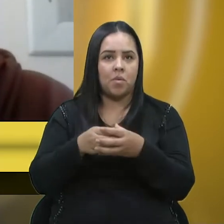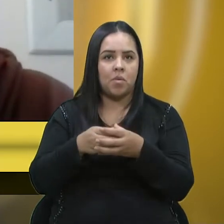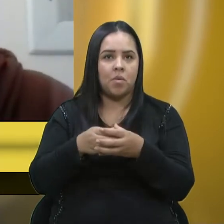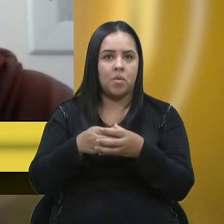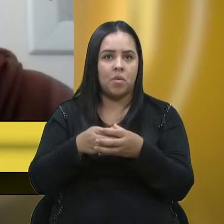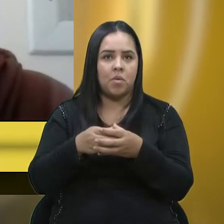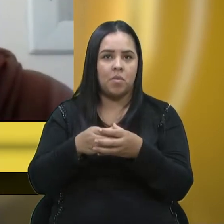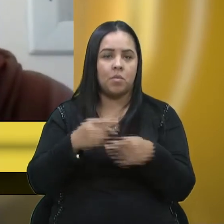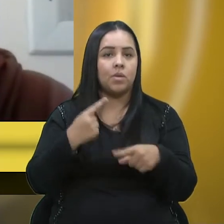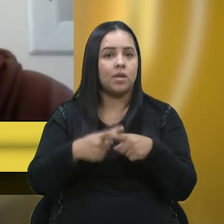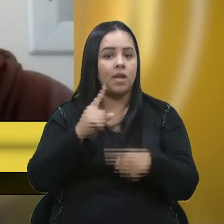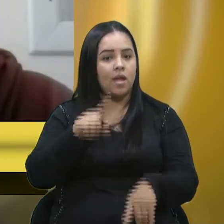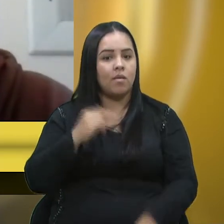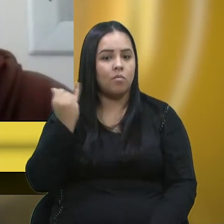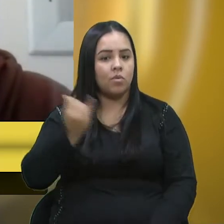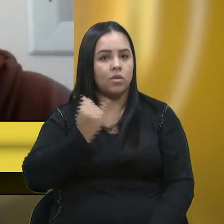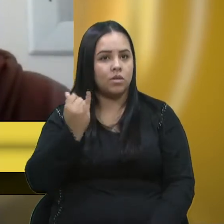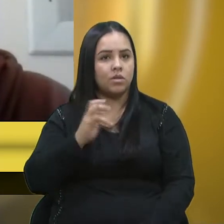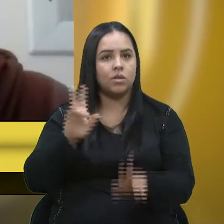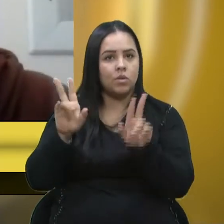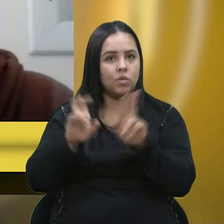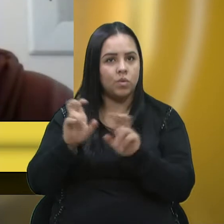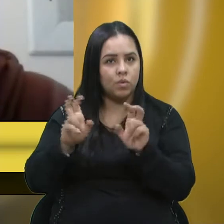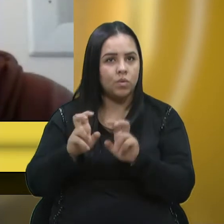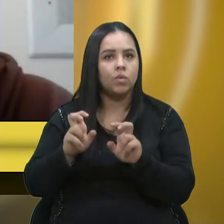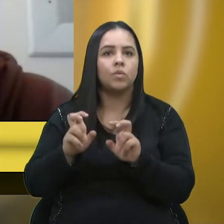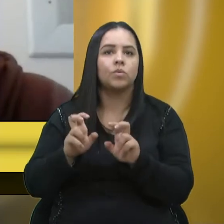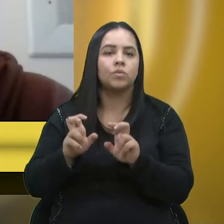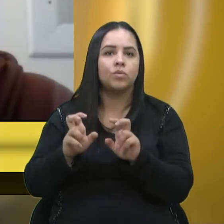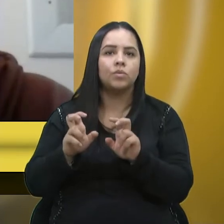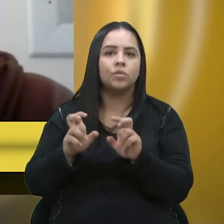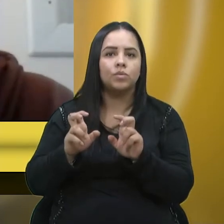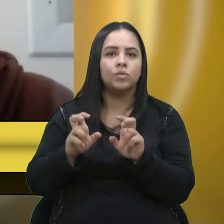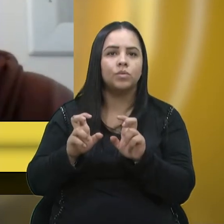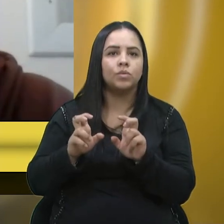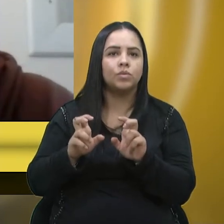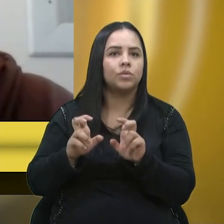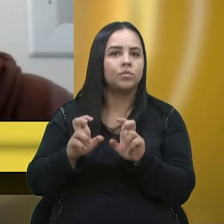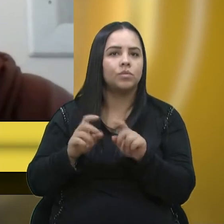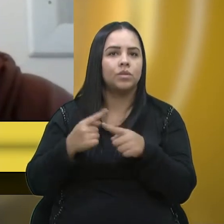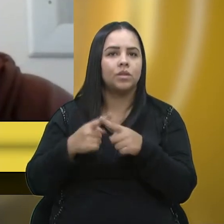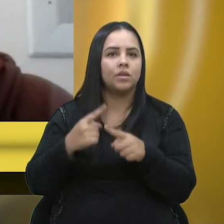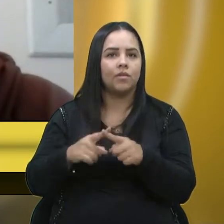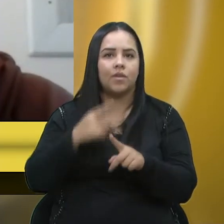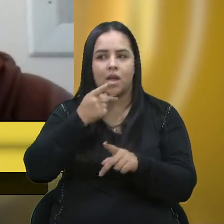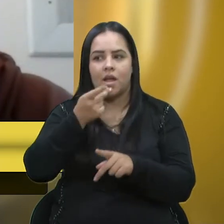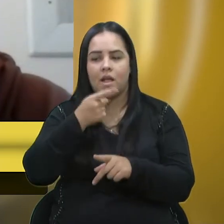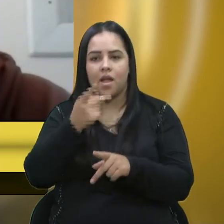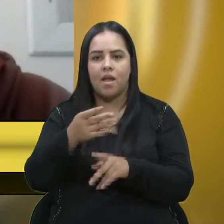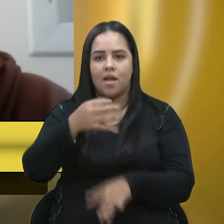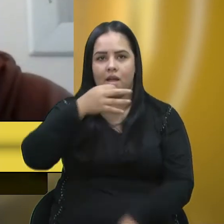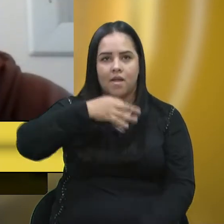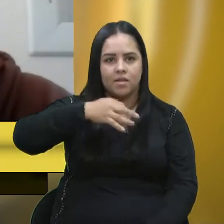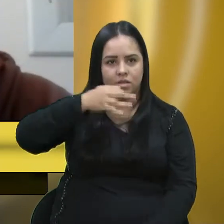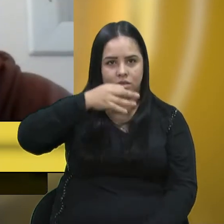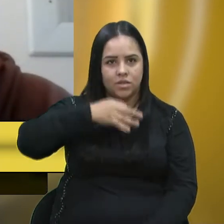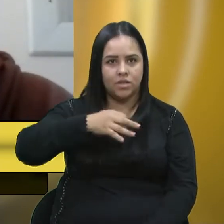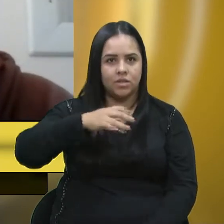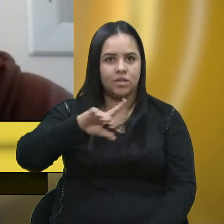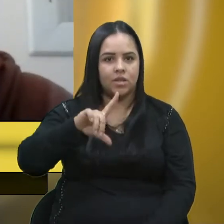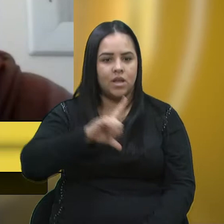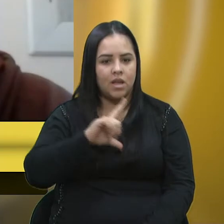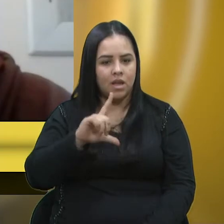Dada a importância do tema e a relevância, em geral quando se fala de Caxias se destaca a